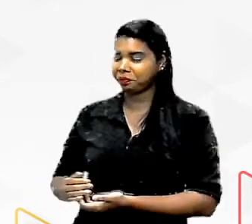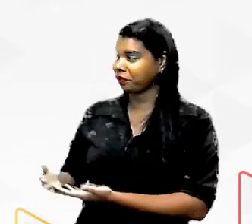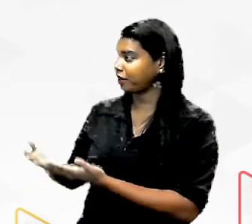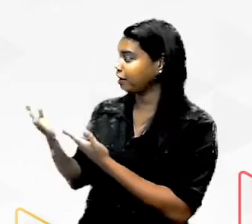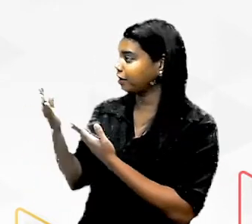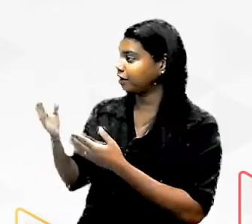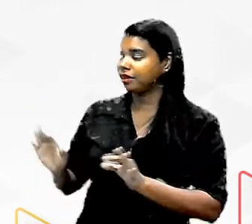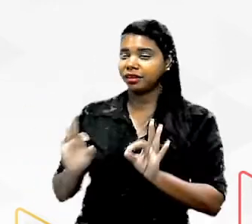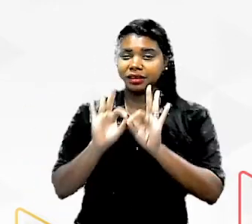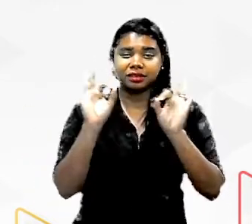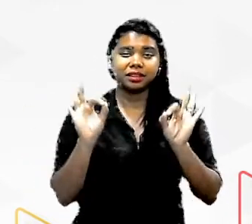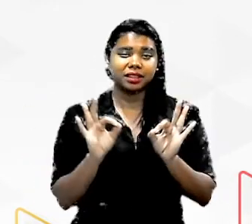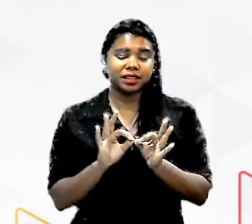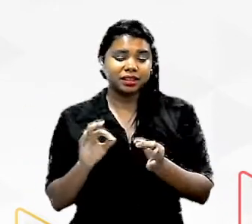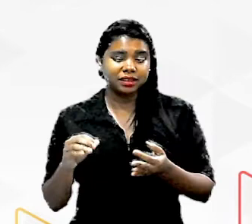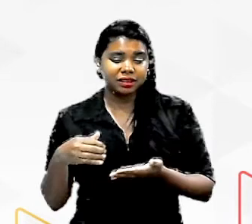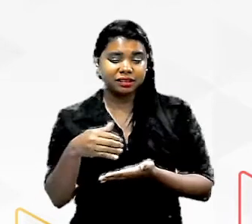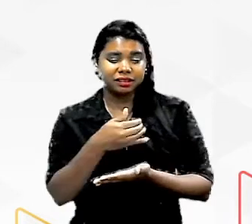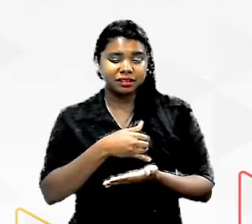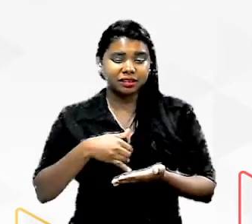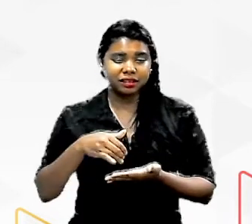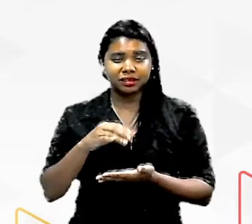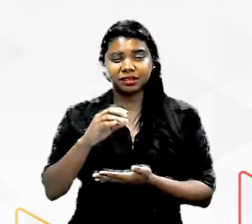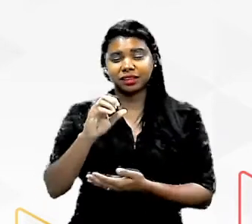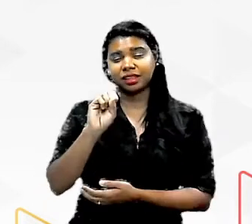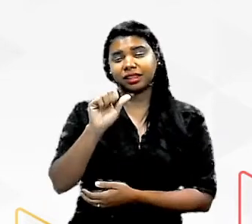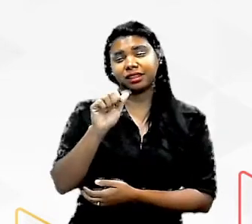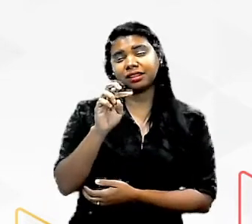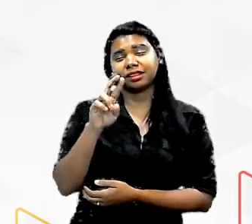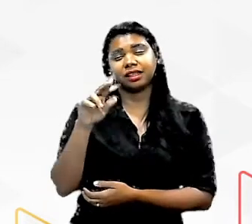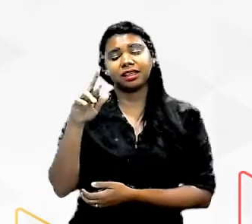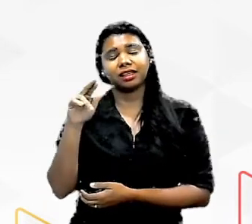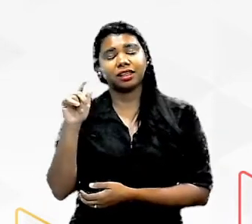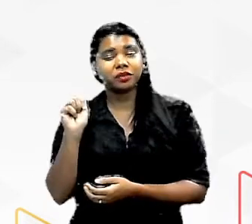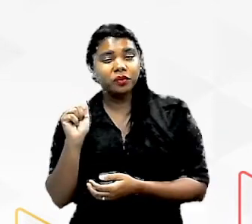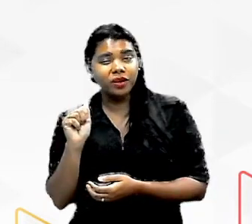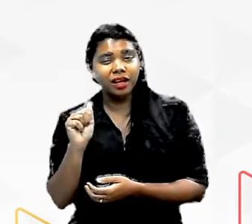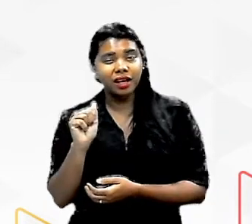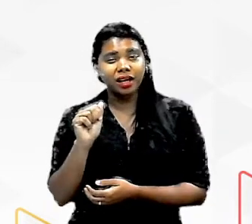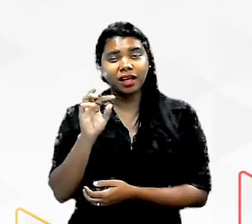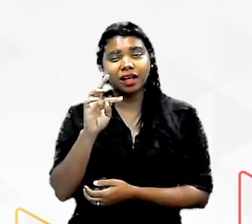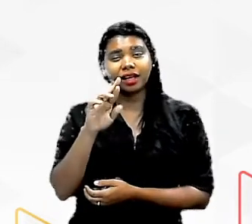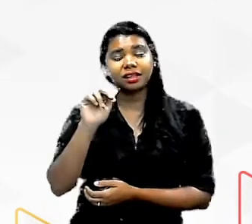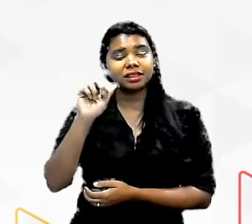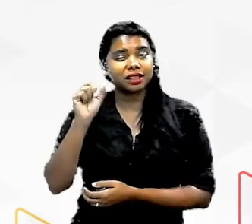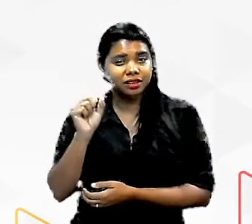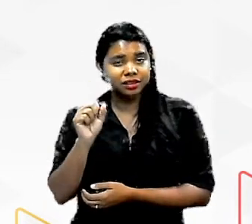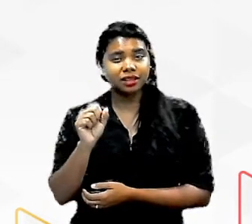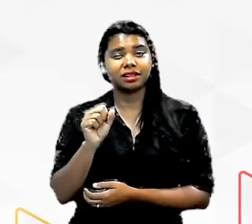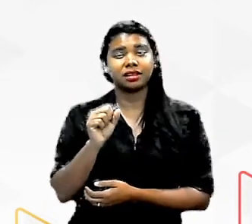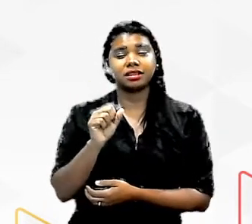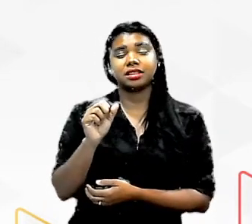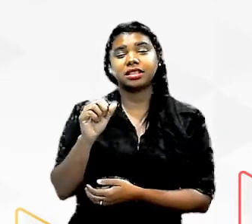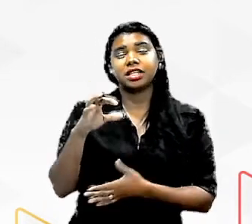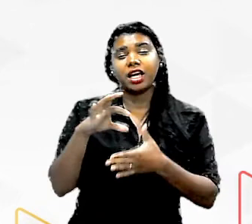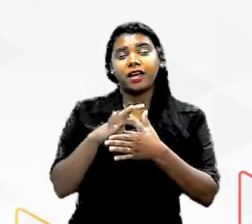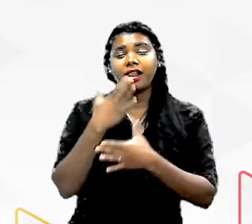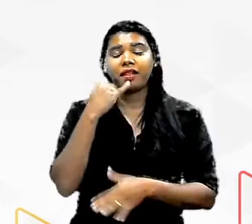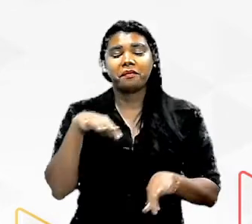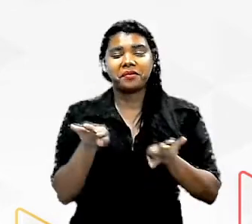uma citação da gordura se ela é saturada, se ela é insaturada se a gordura é trans a quantidade de fibra alimentar